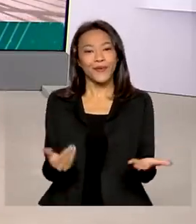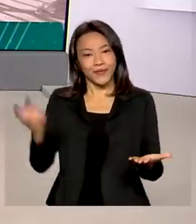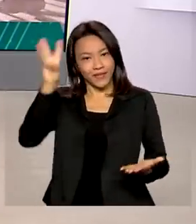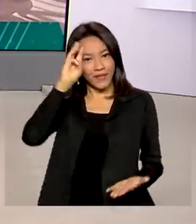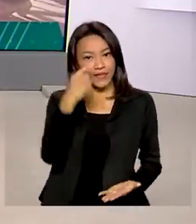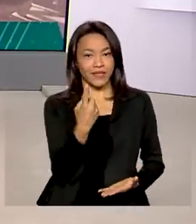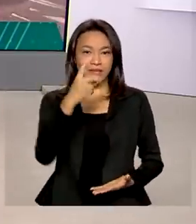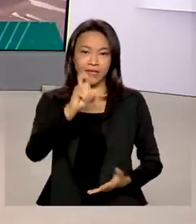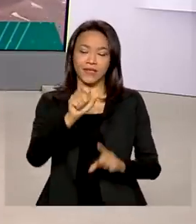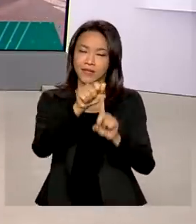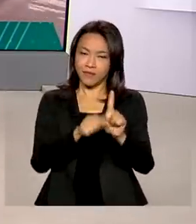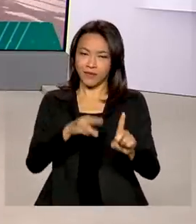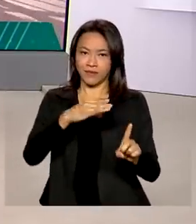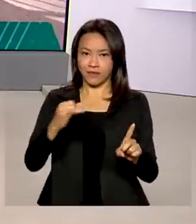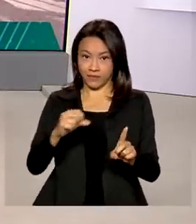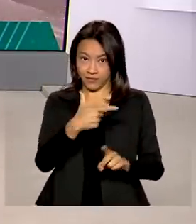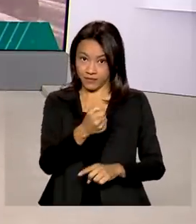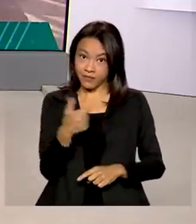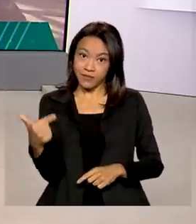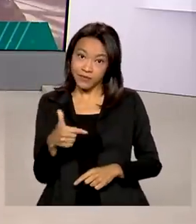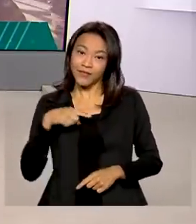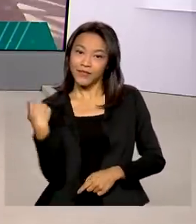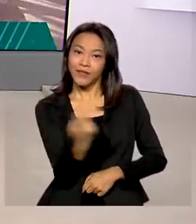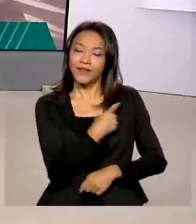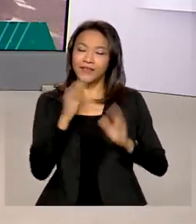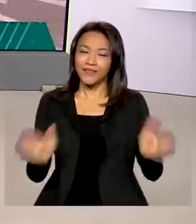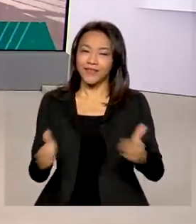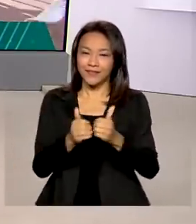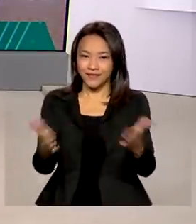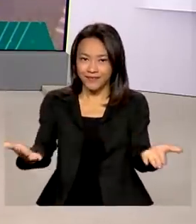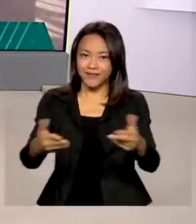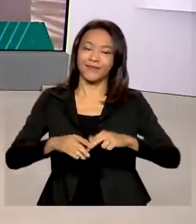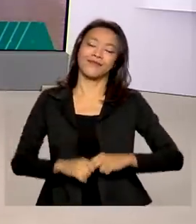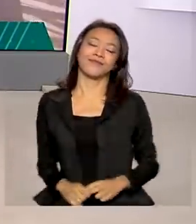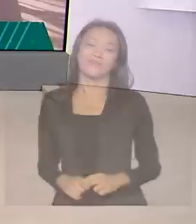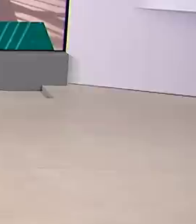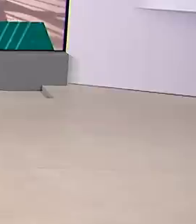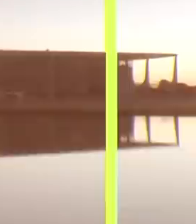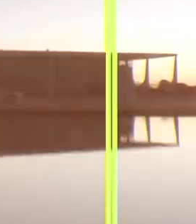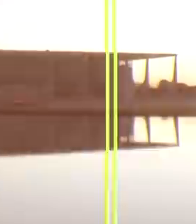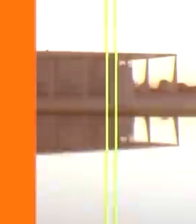15 de março de 2022, o Brasil em dia já está no ar.